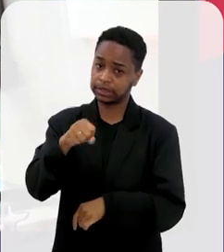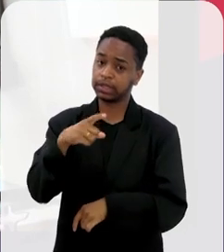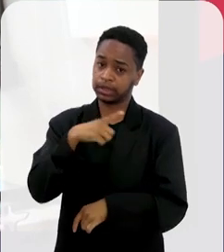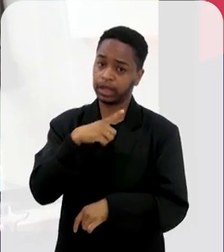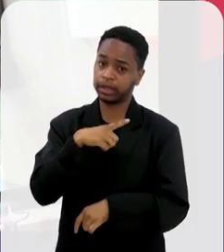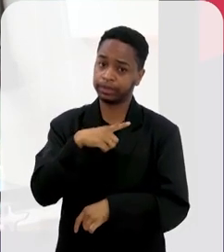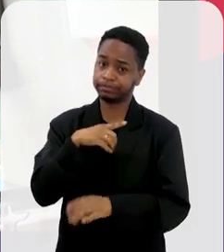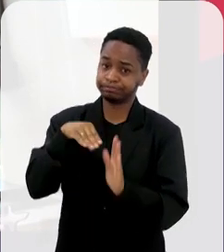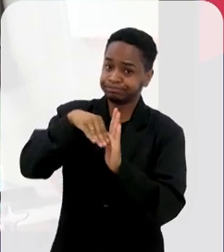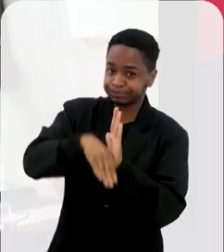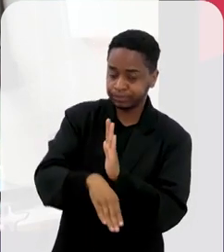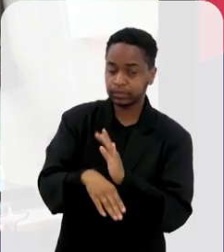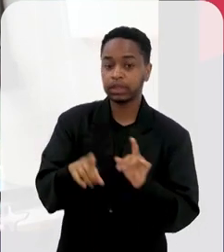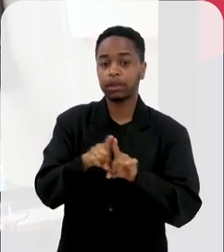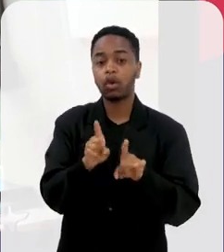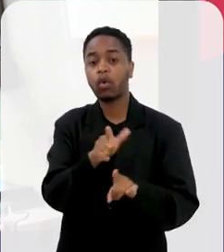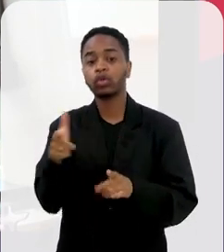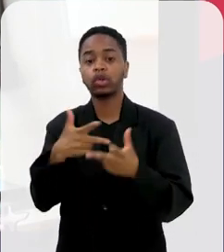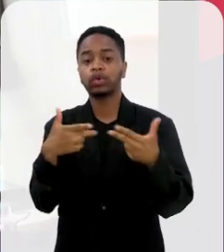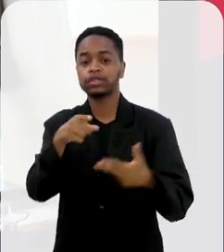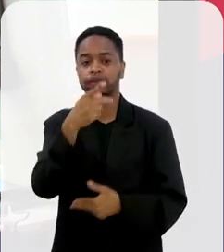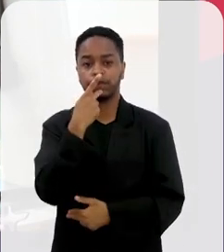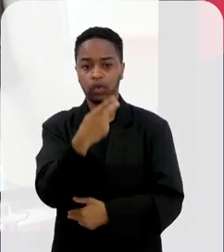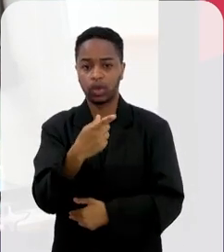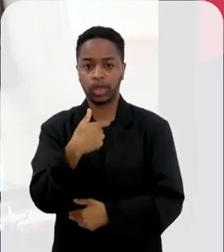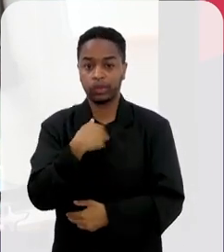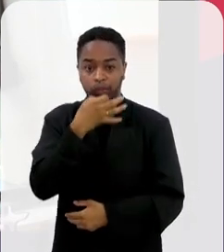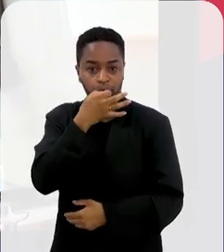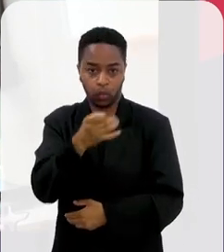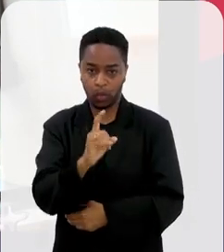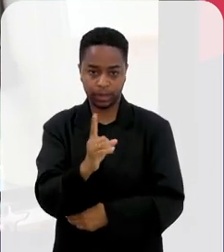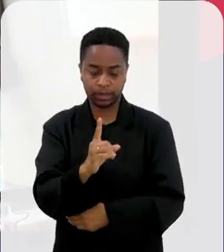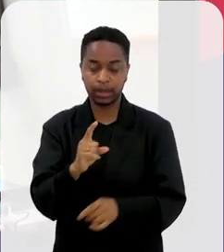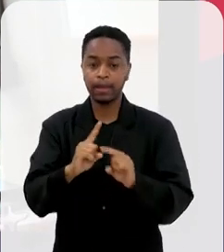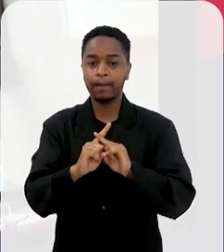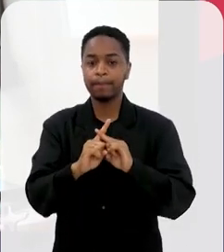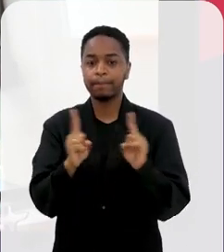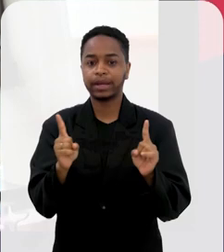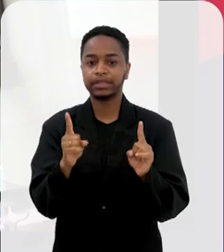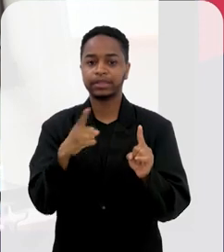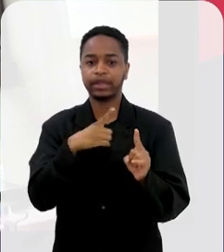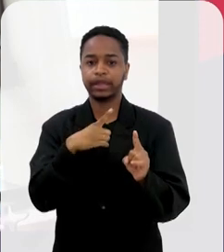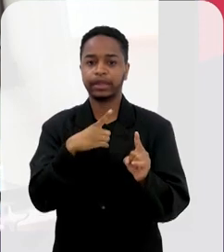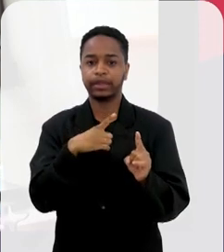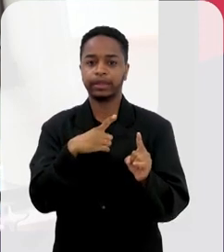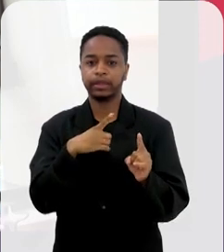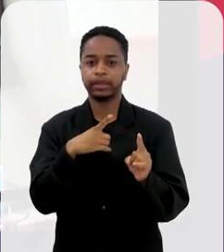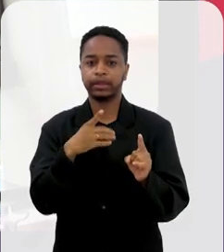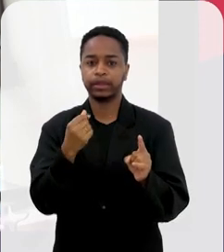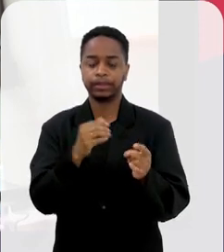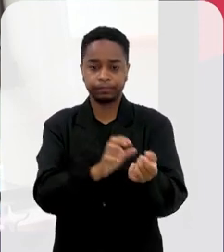evolução menos favorável. E você falou uma outra coisa que eu não comentei, Mousa, que são essas